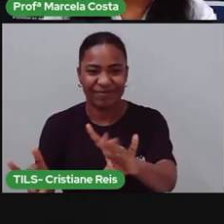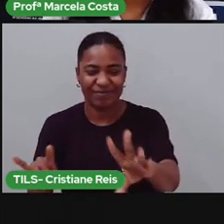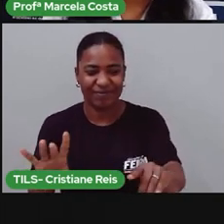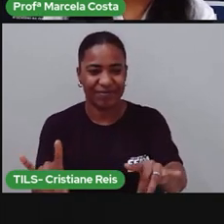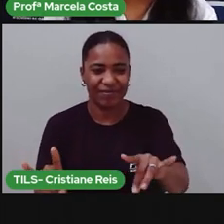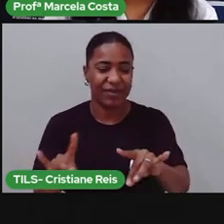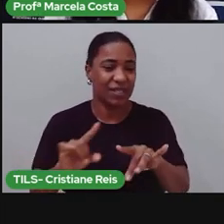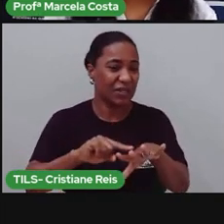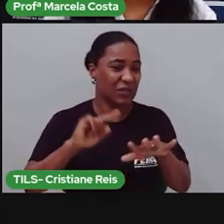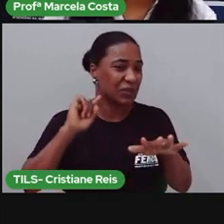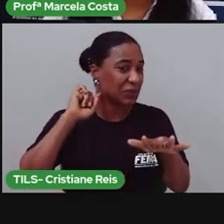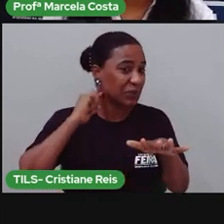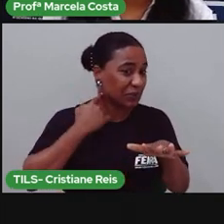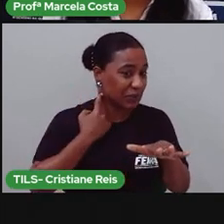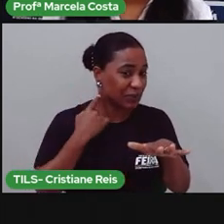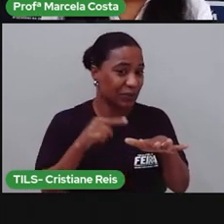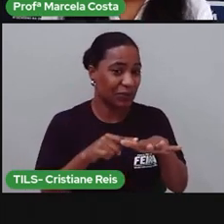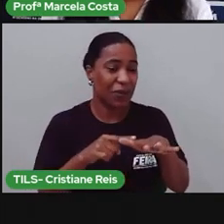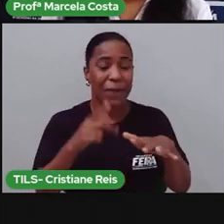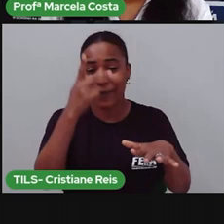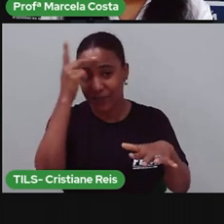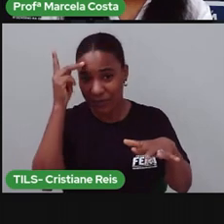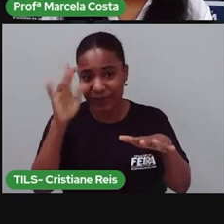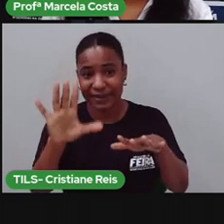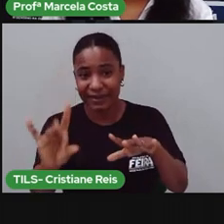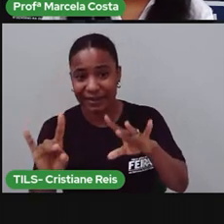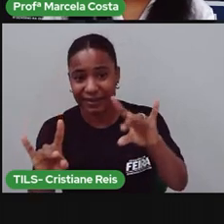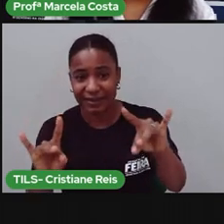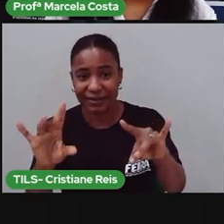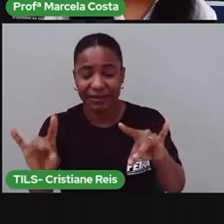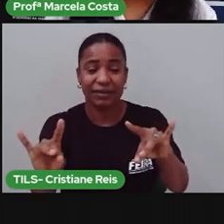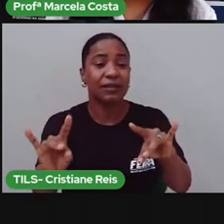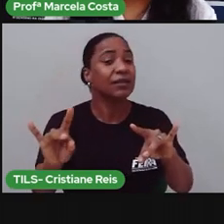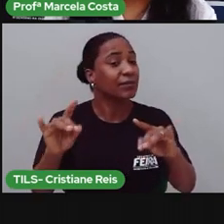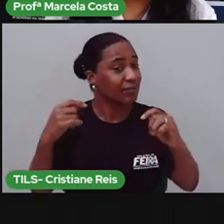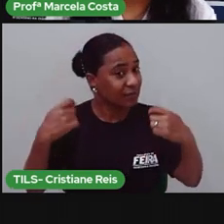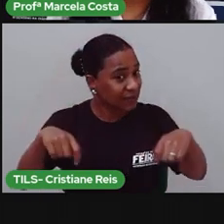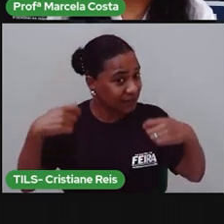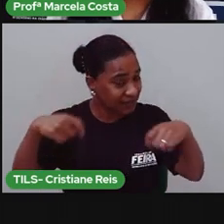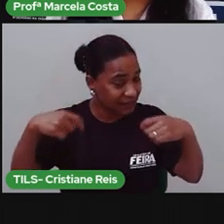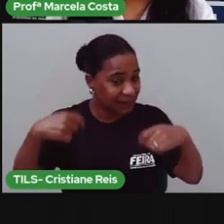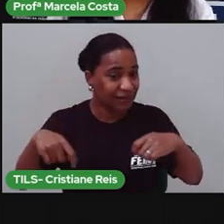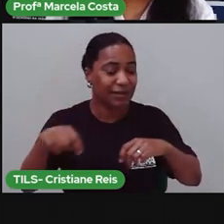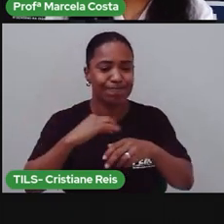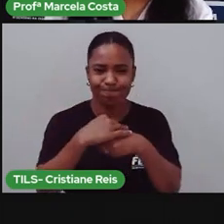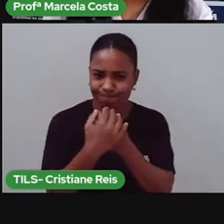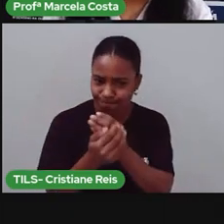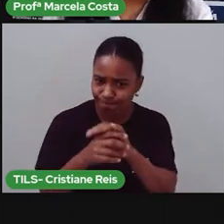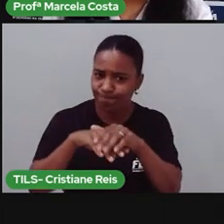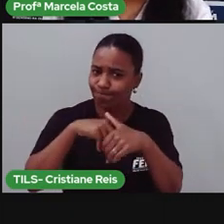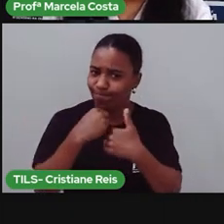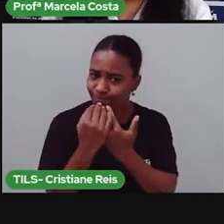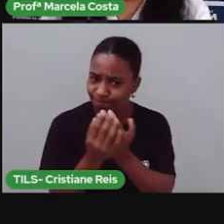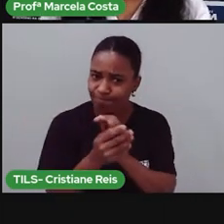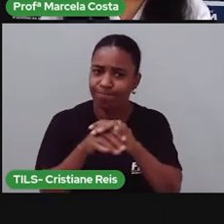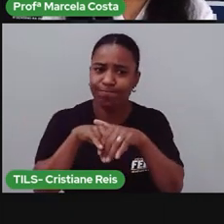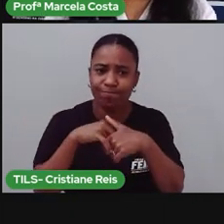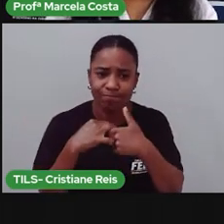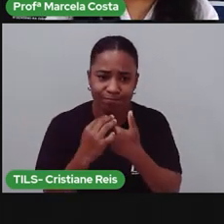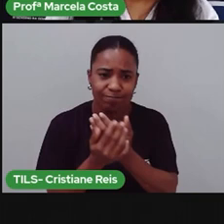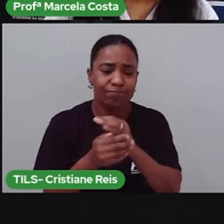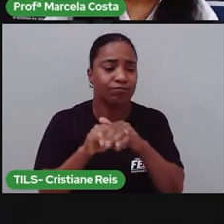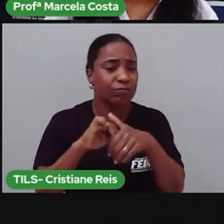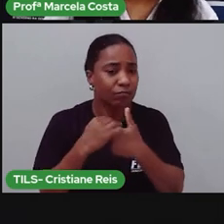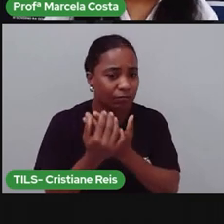toca em objetos, quando a gente toca em pessoas. Nesse momento, principalmente, a gente precisa estar sempre lavando as mãos. E